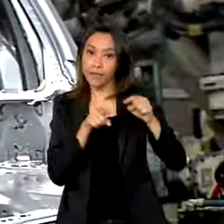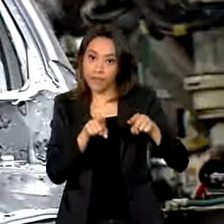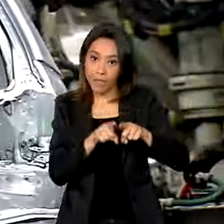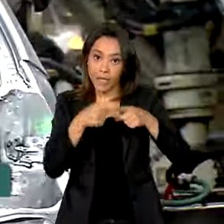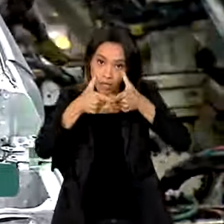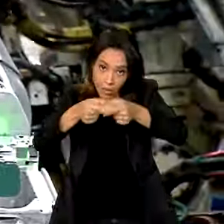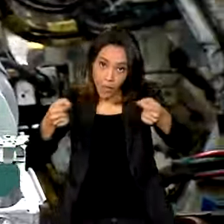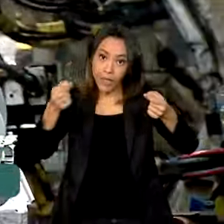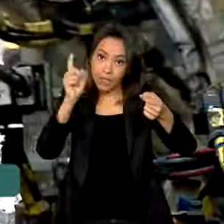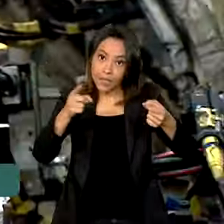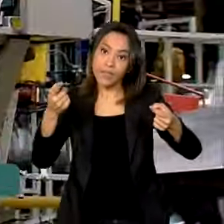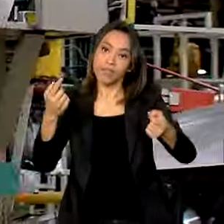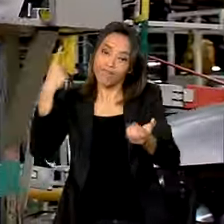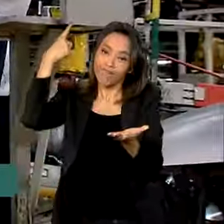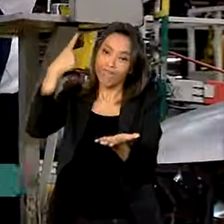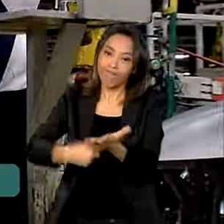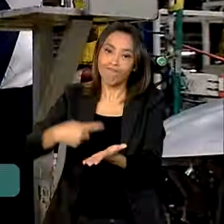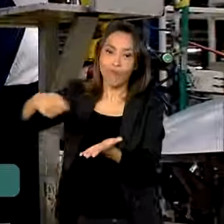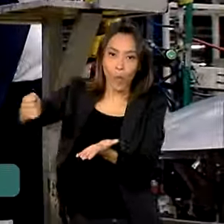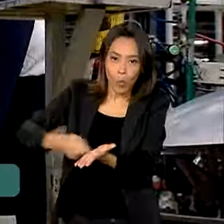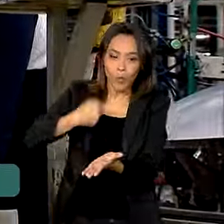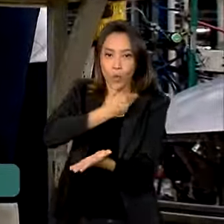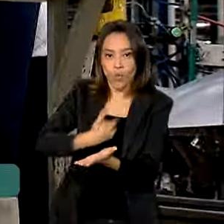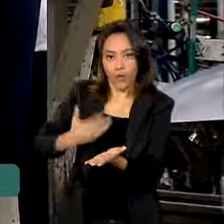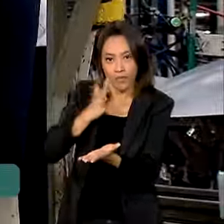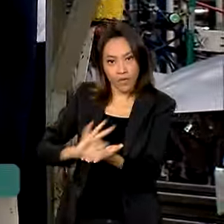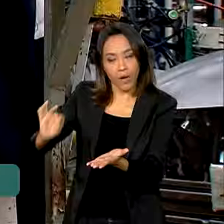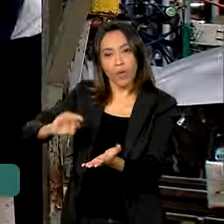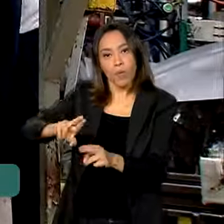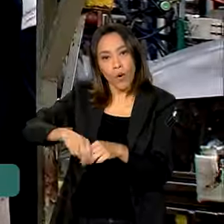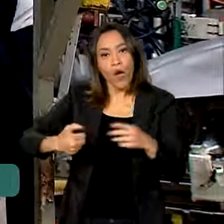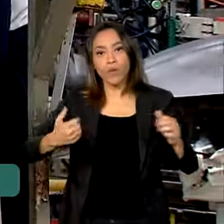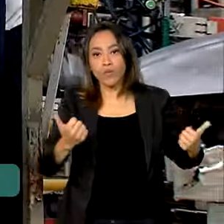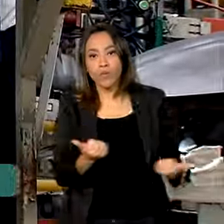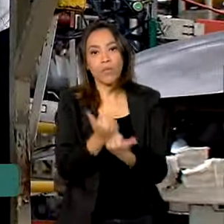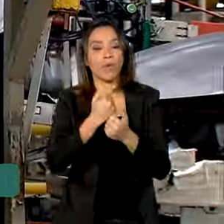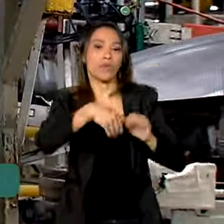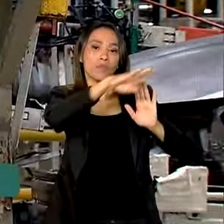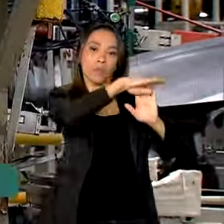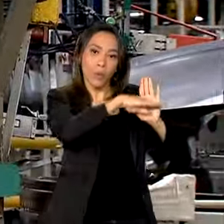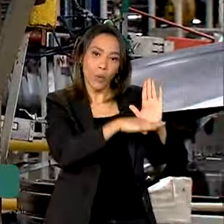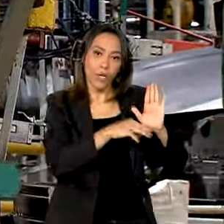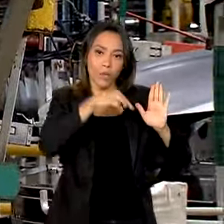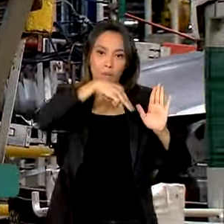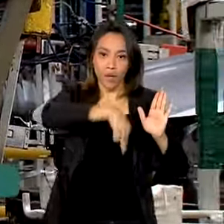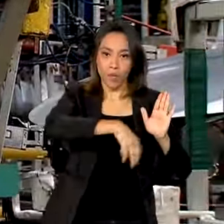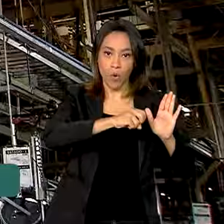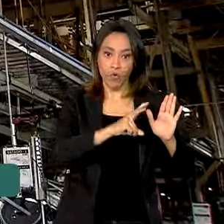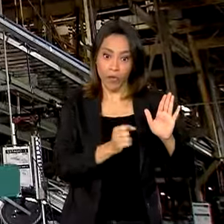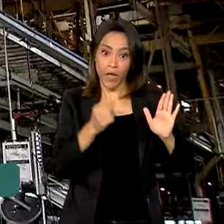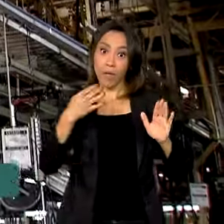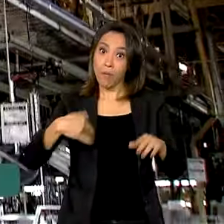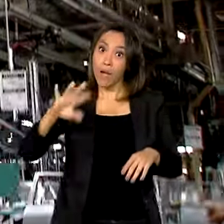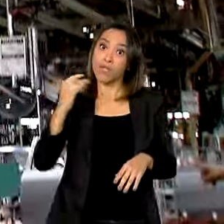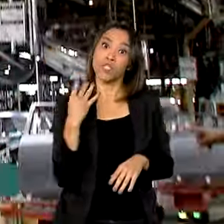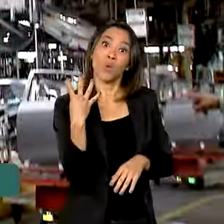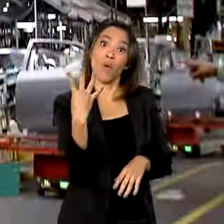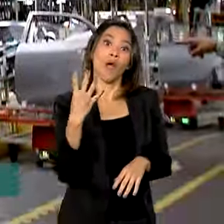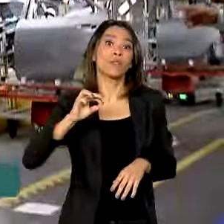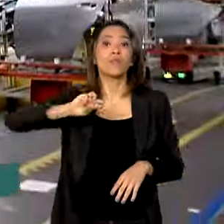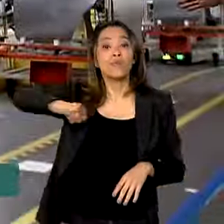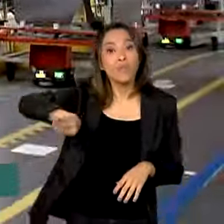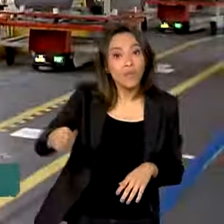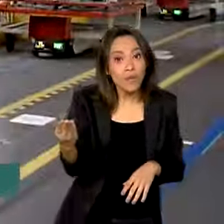investimentos com o governo federal, realizado por meio do programa Mover. Serão 4 bilhões e 200 milhões de